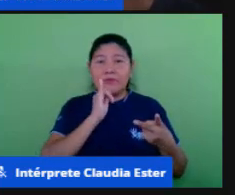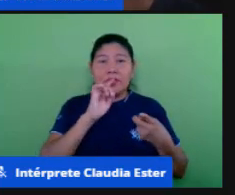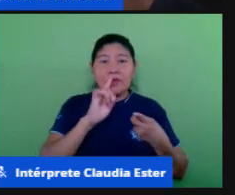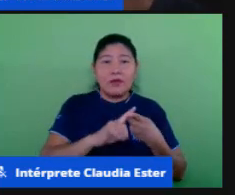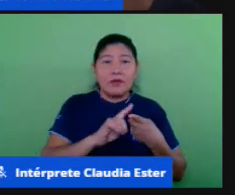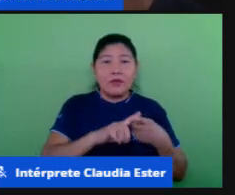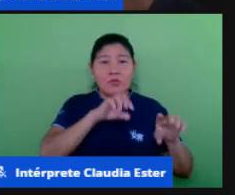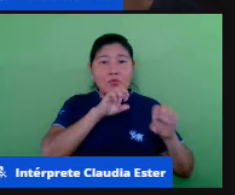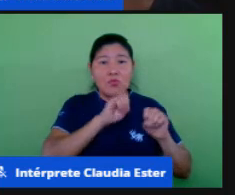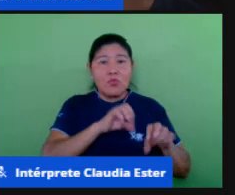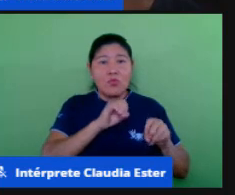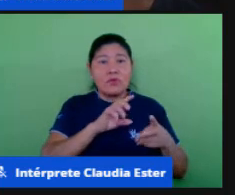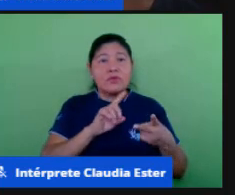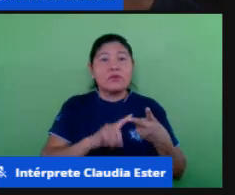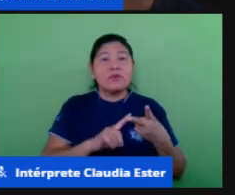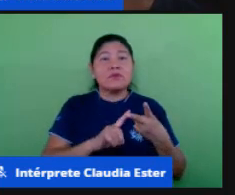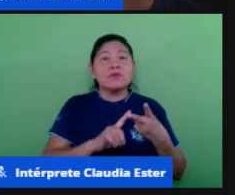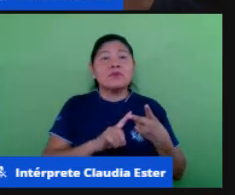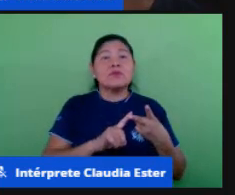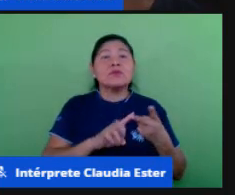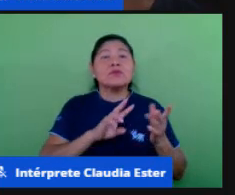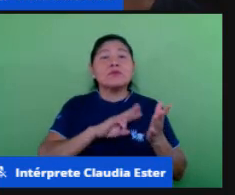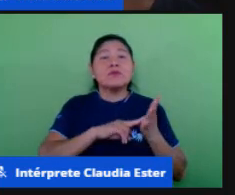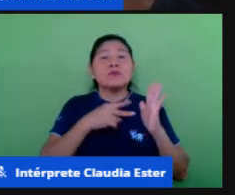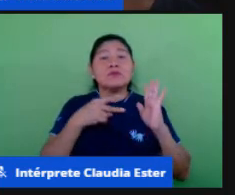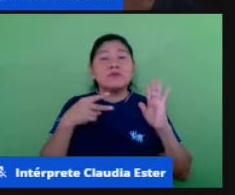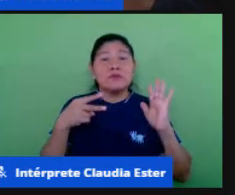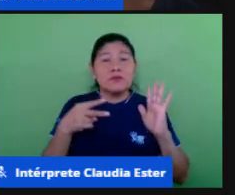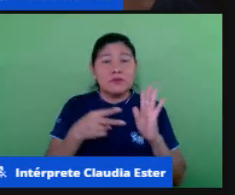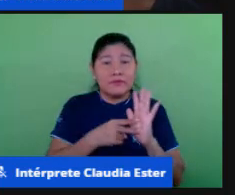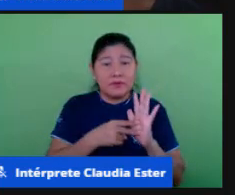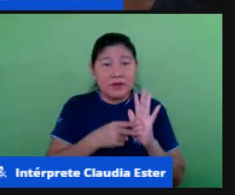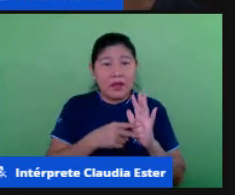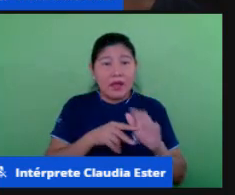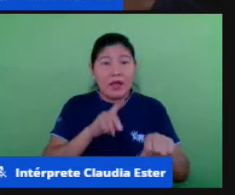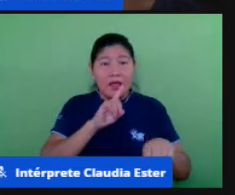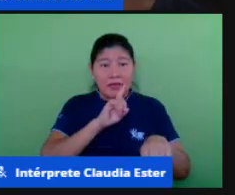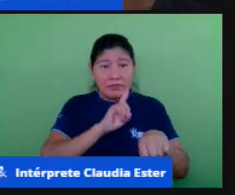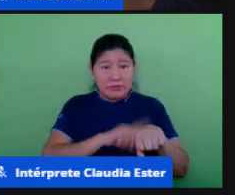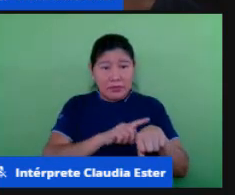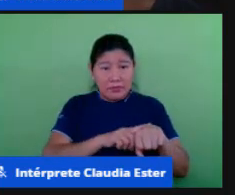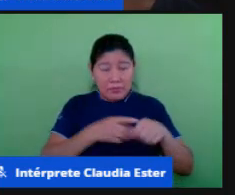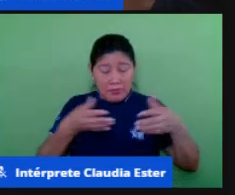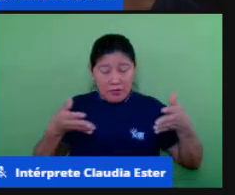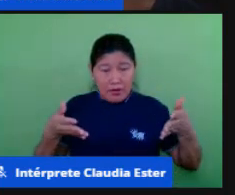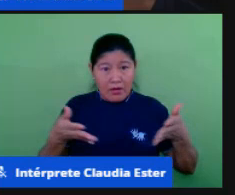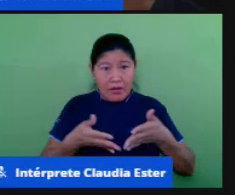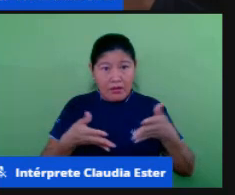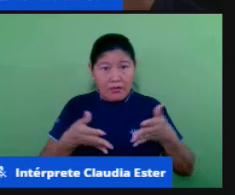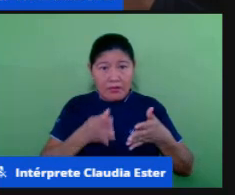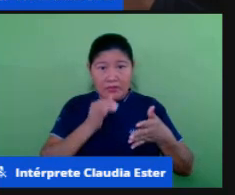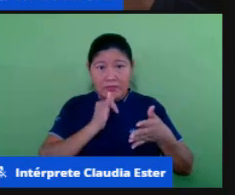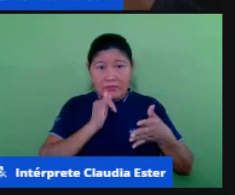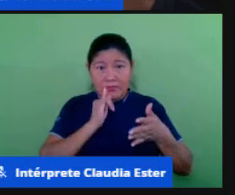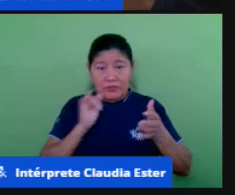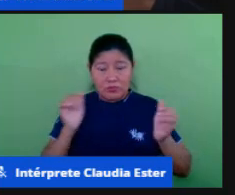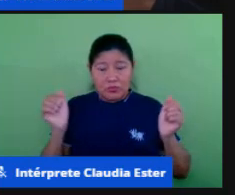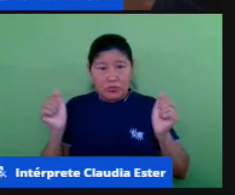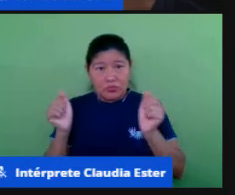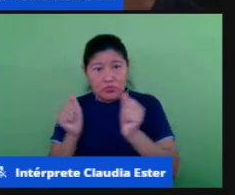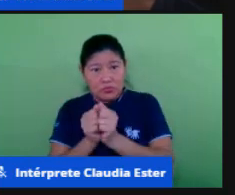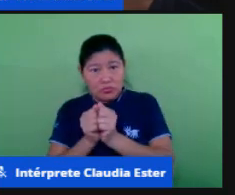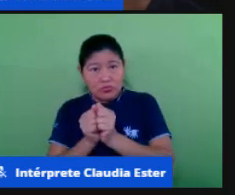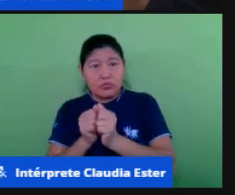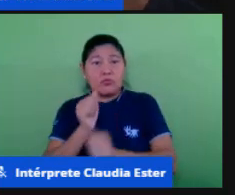assíncrona o que significa isso em tempo real eu estou junto com meu aluno no meu